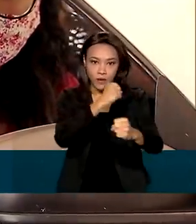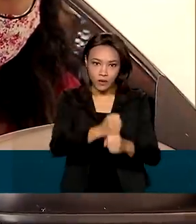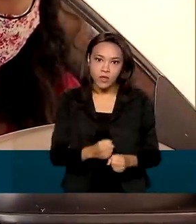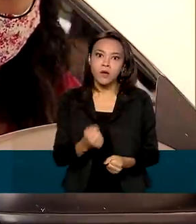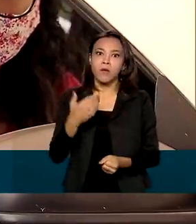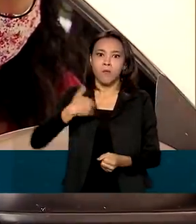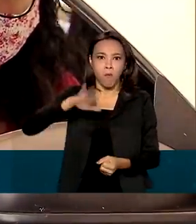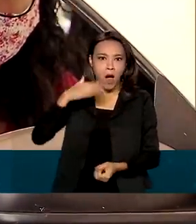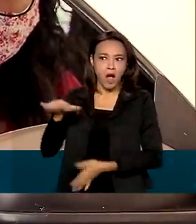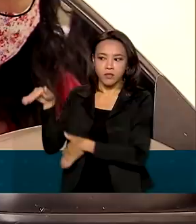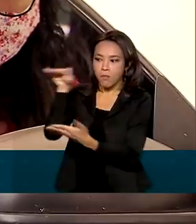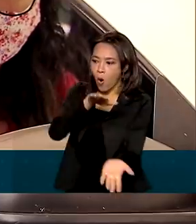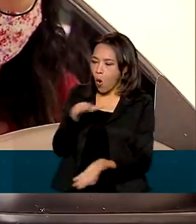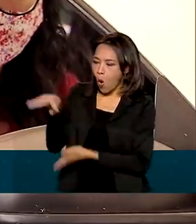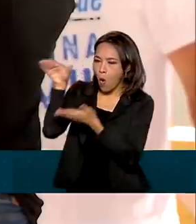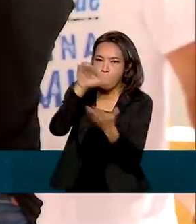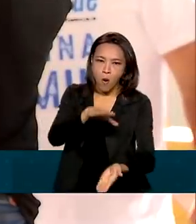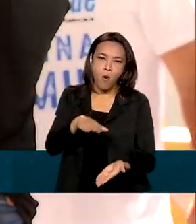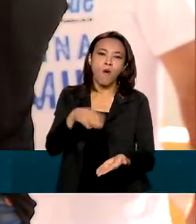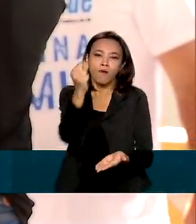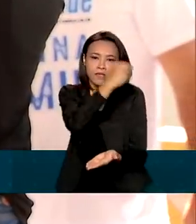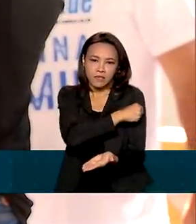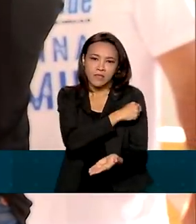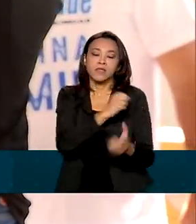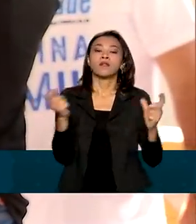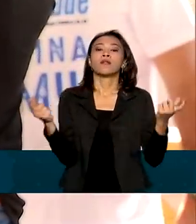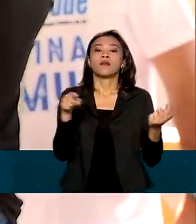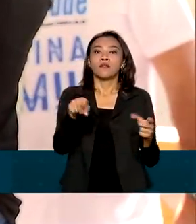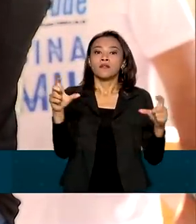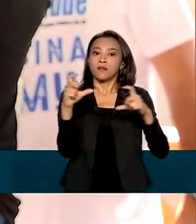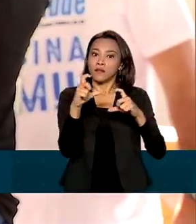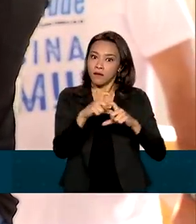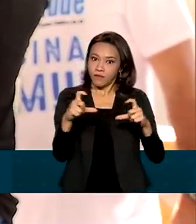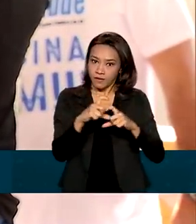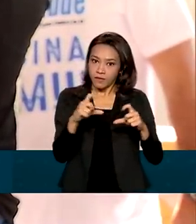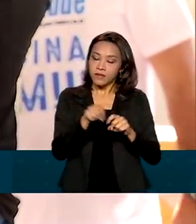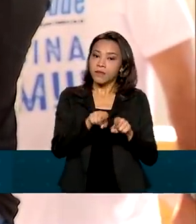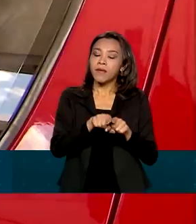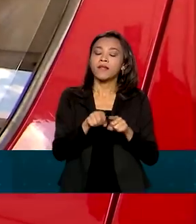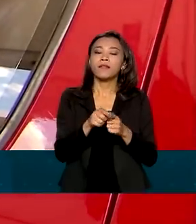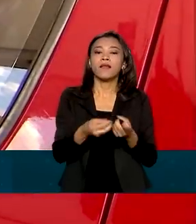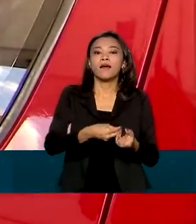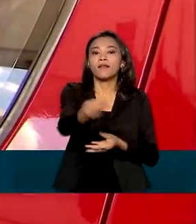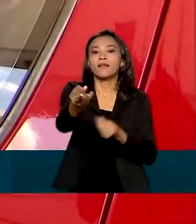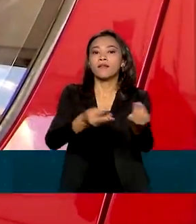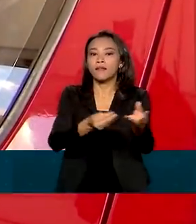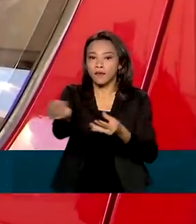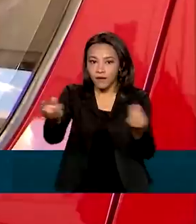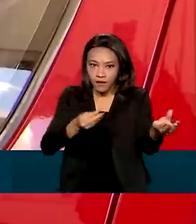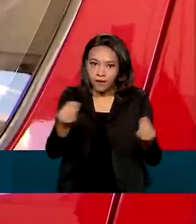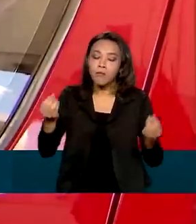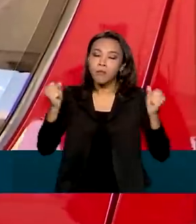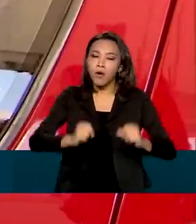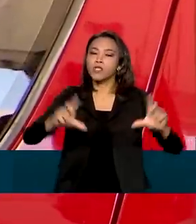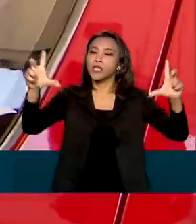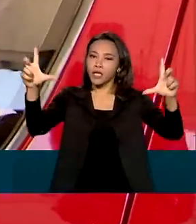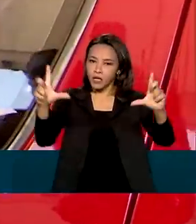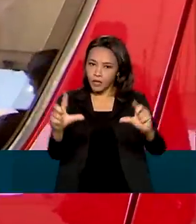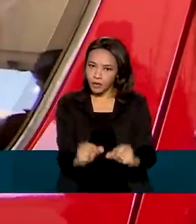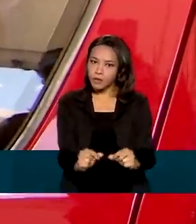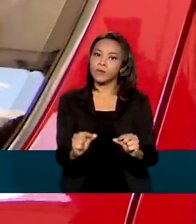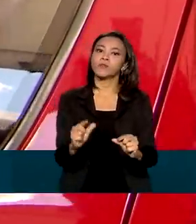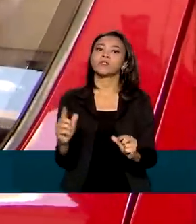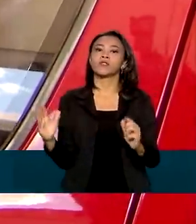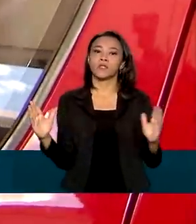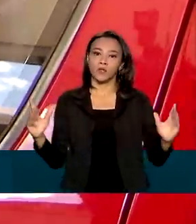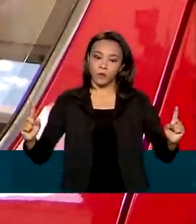vacinas da Pfizer comprado pelo Brasil e a agilidade do laboratório nas entregas, o país pode reduzir o intervalo entre